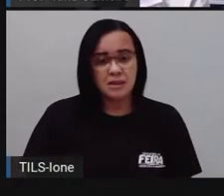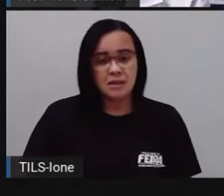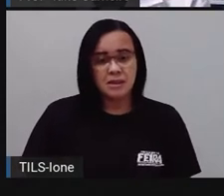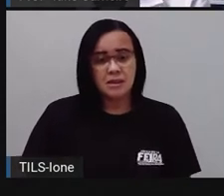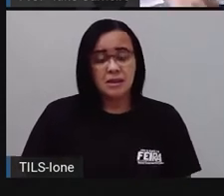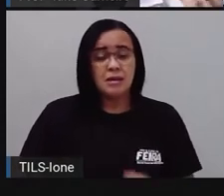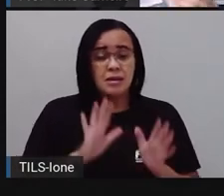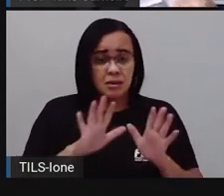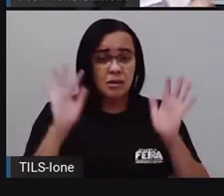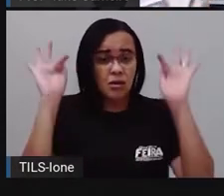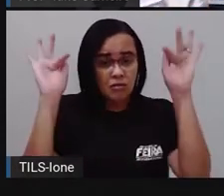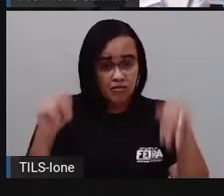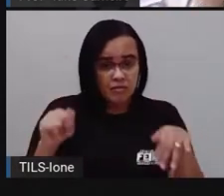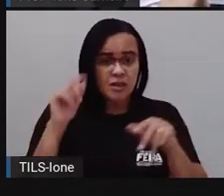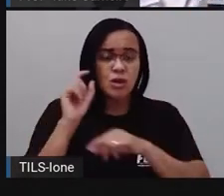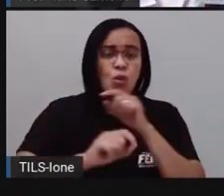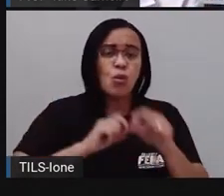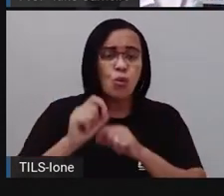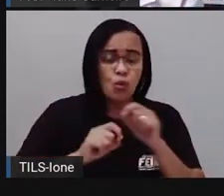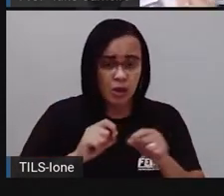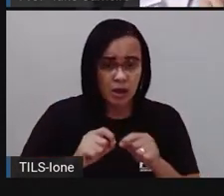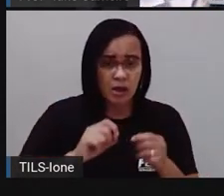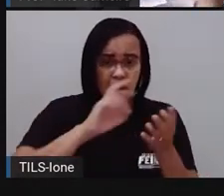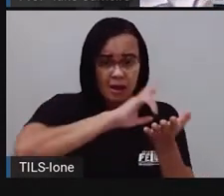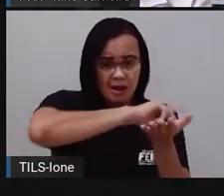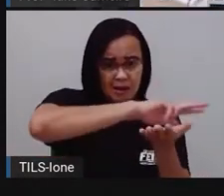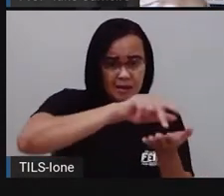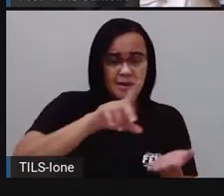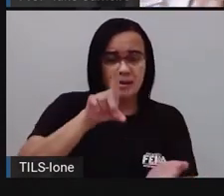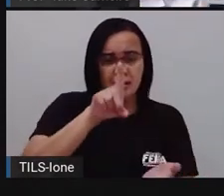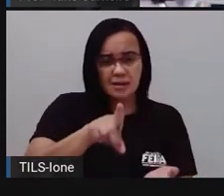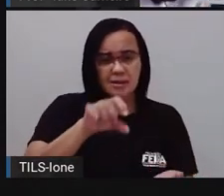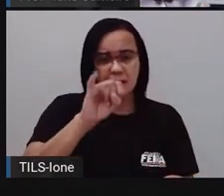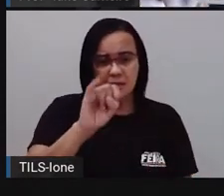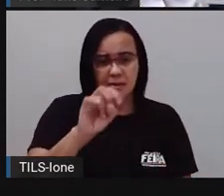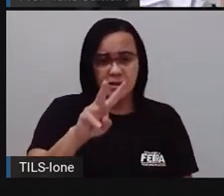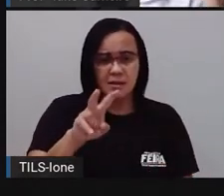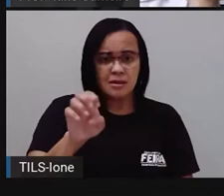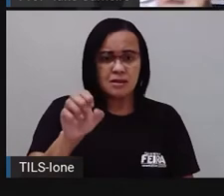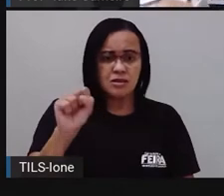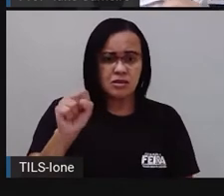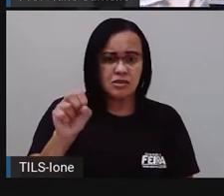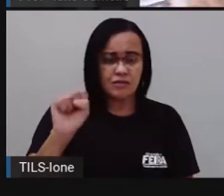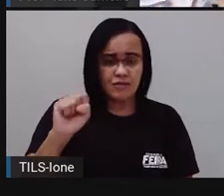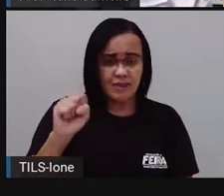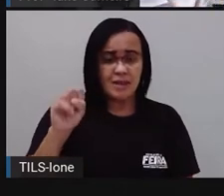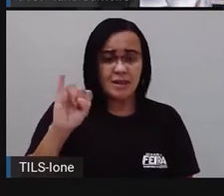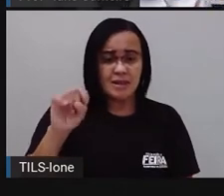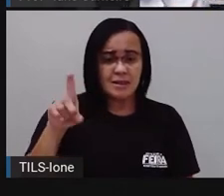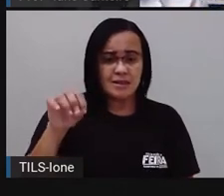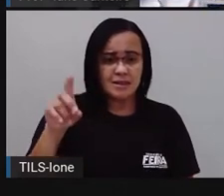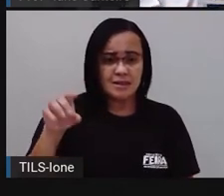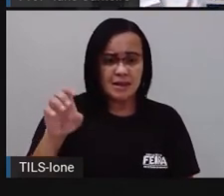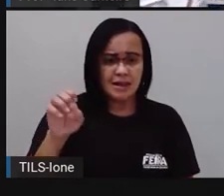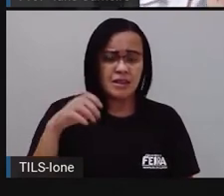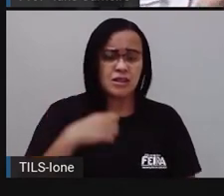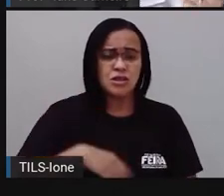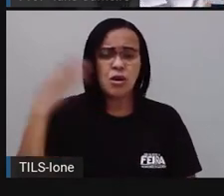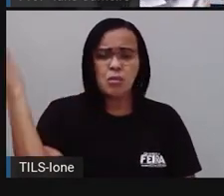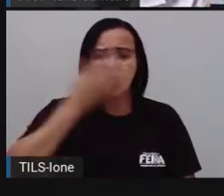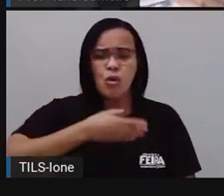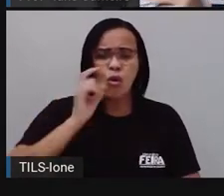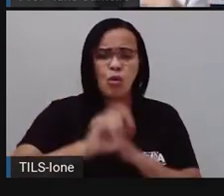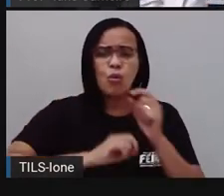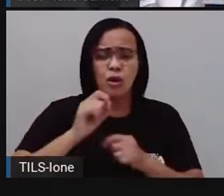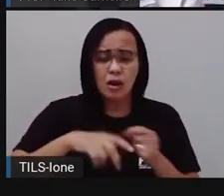para finalizar, ó, a diversidade, ela representa a união dessas pluralidades, convivendo em harmonia com